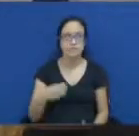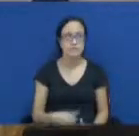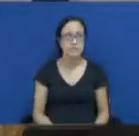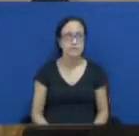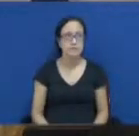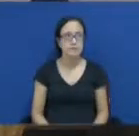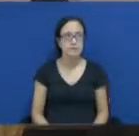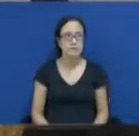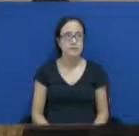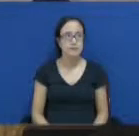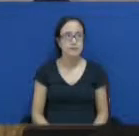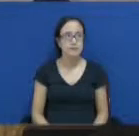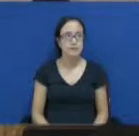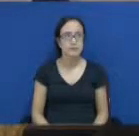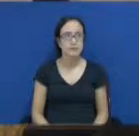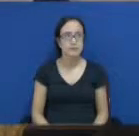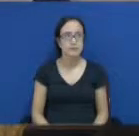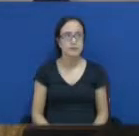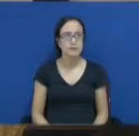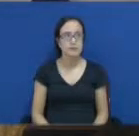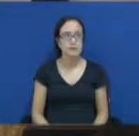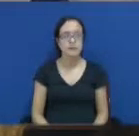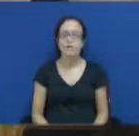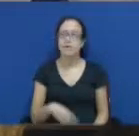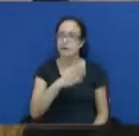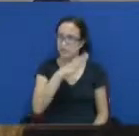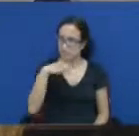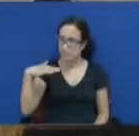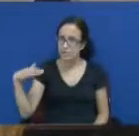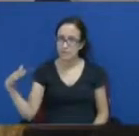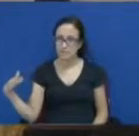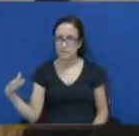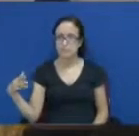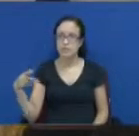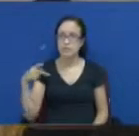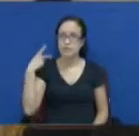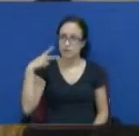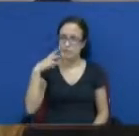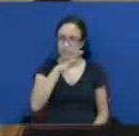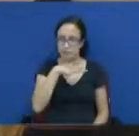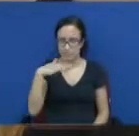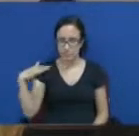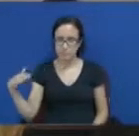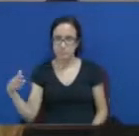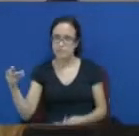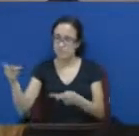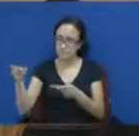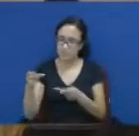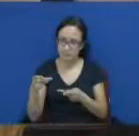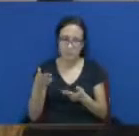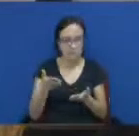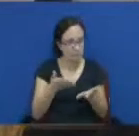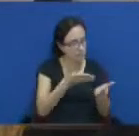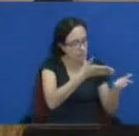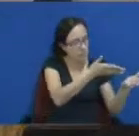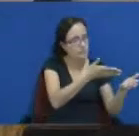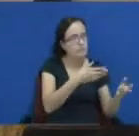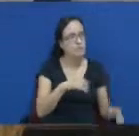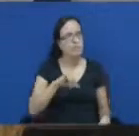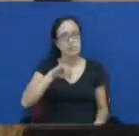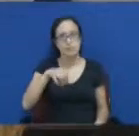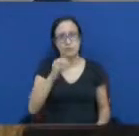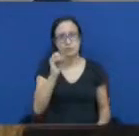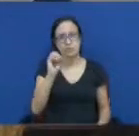quem é que trouxe o José Oliveira? Foi a Luísio. Peço para que o vereador Aloísio conduza até o plenário o senhor José